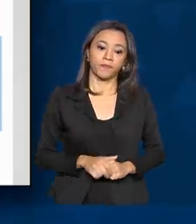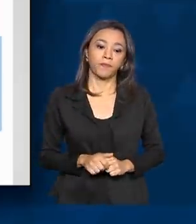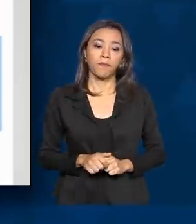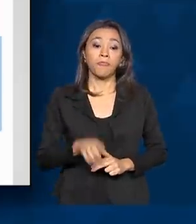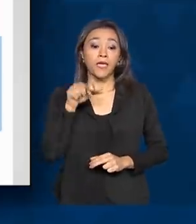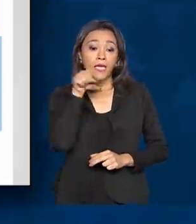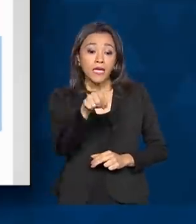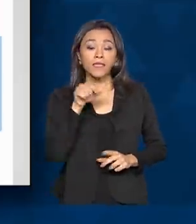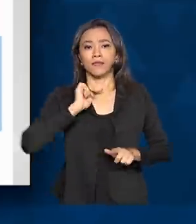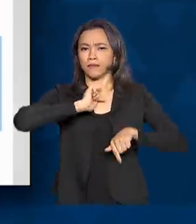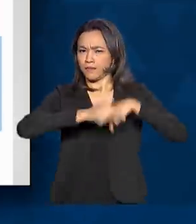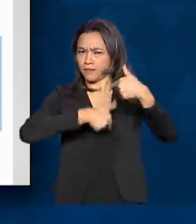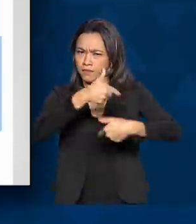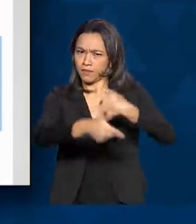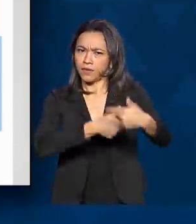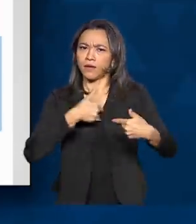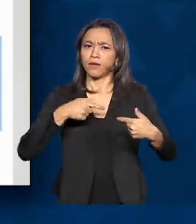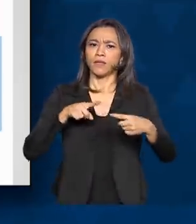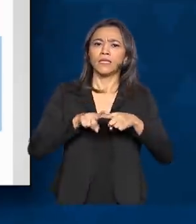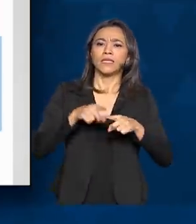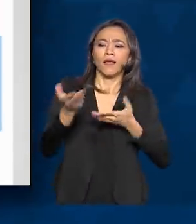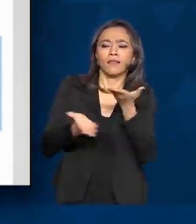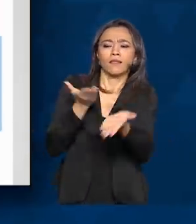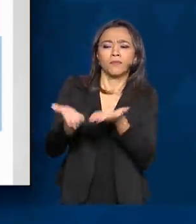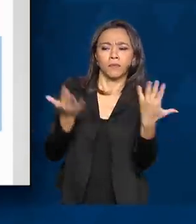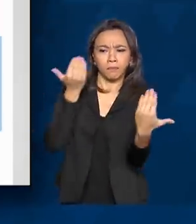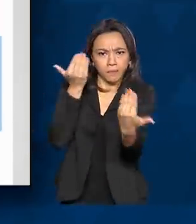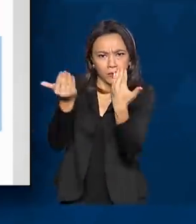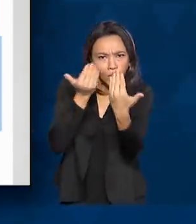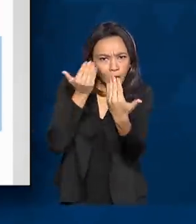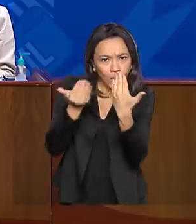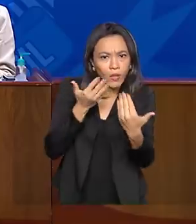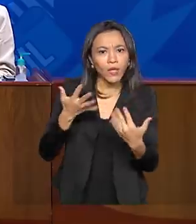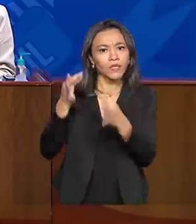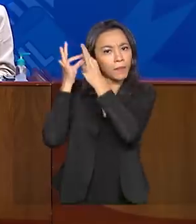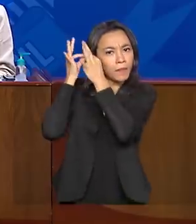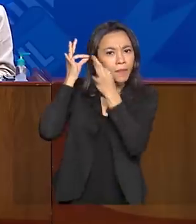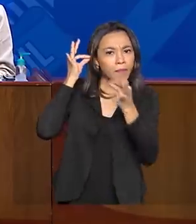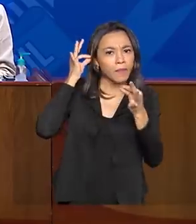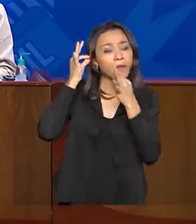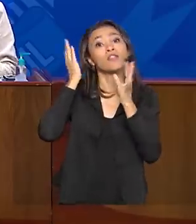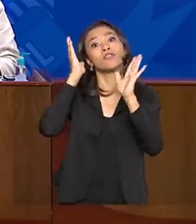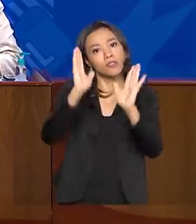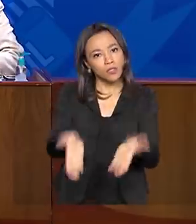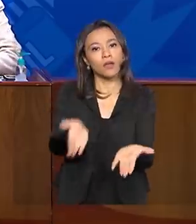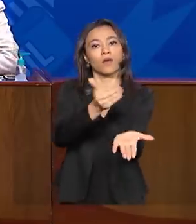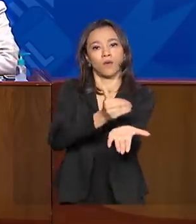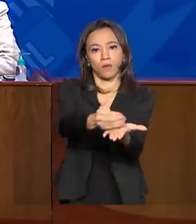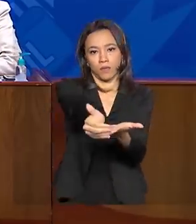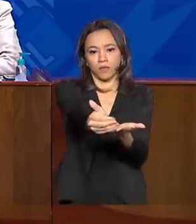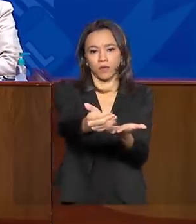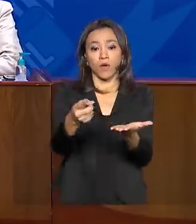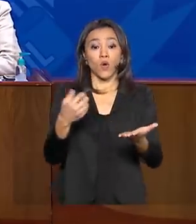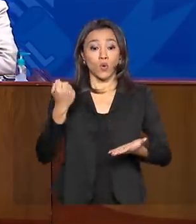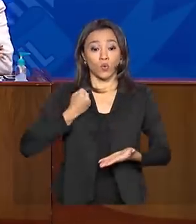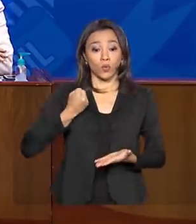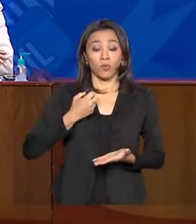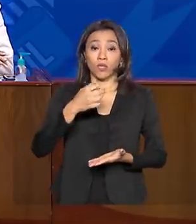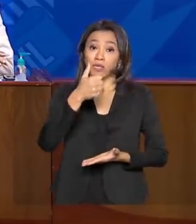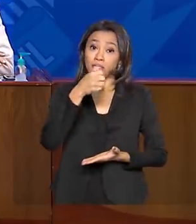serviço de suporte e atendimento psicológico, o Telepsi, começou a funcionar. Por meio do número